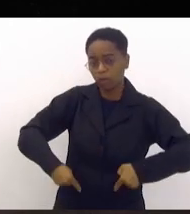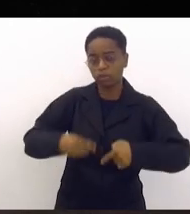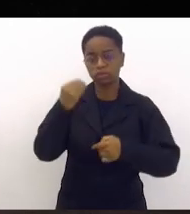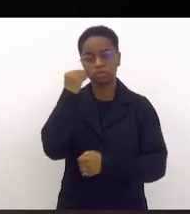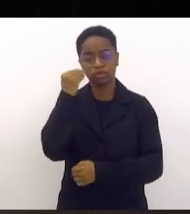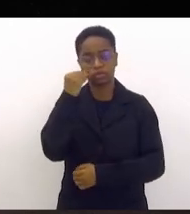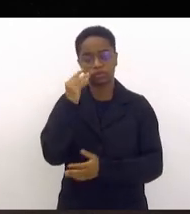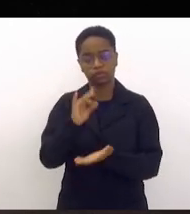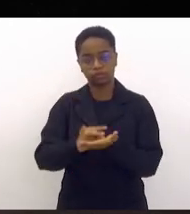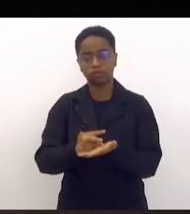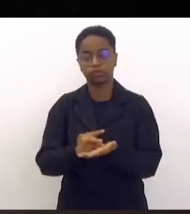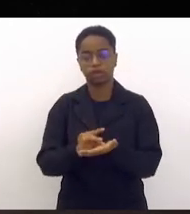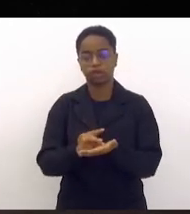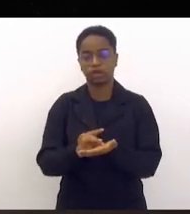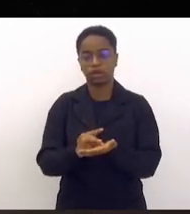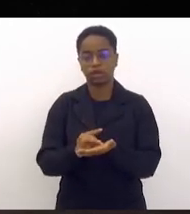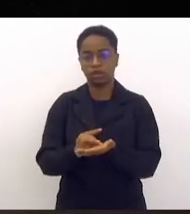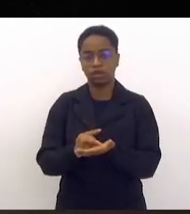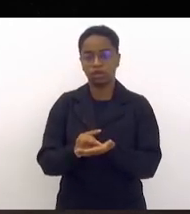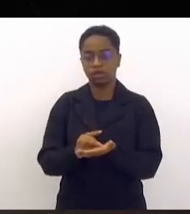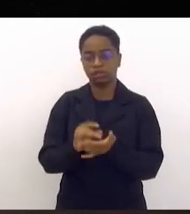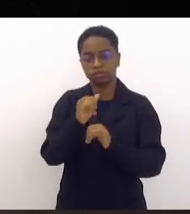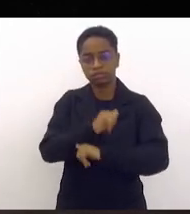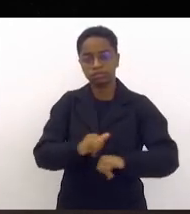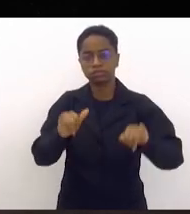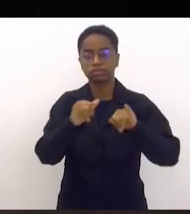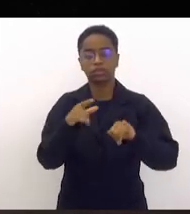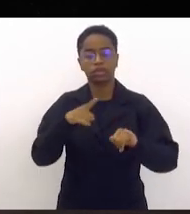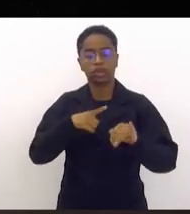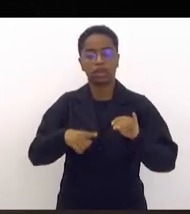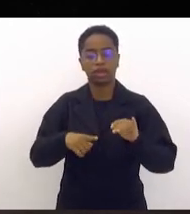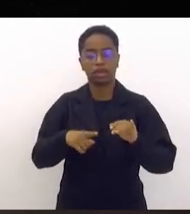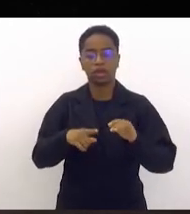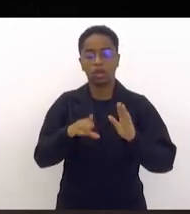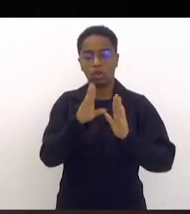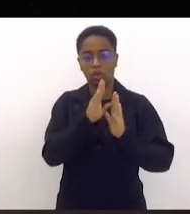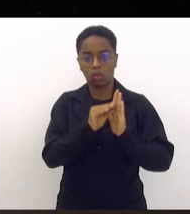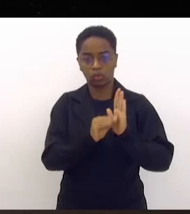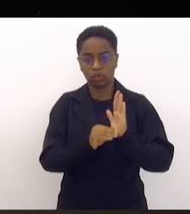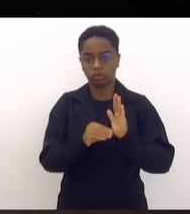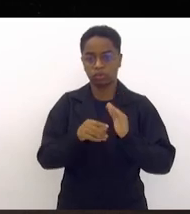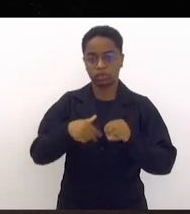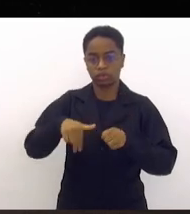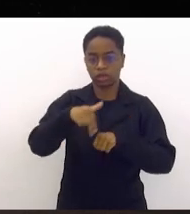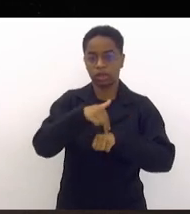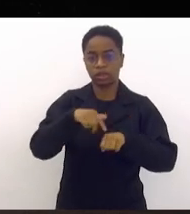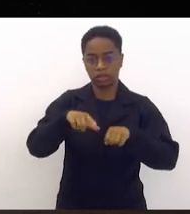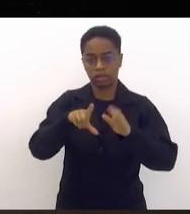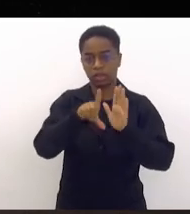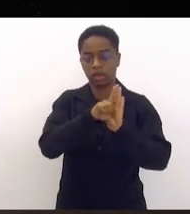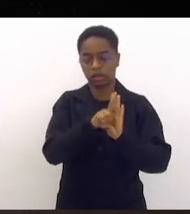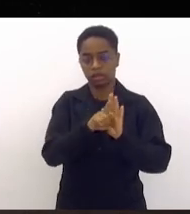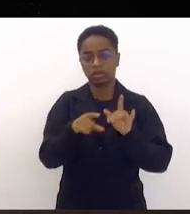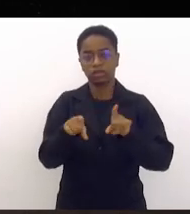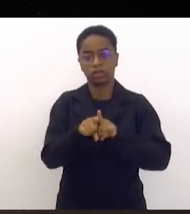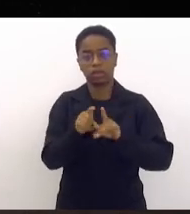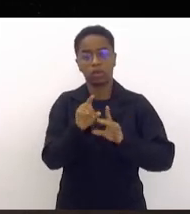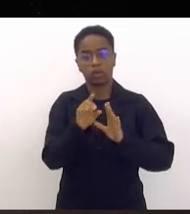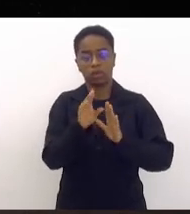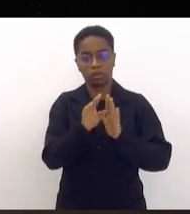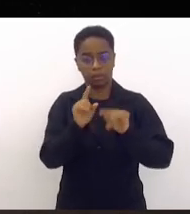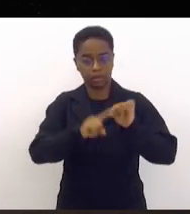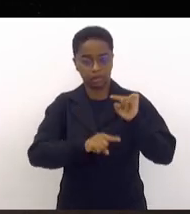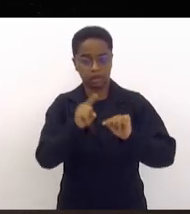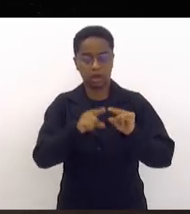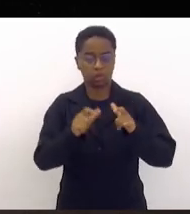que nós tenhamos de novo a lei do conteúdo nacional, a lei do conteúdo local, é